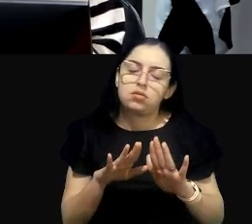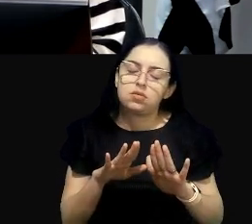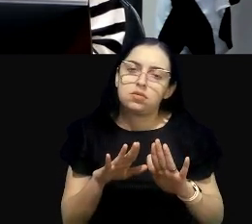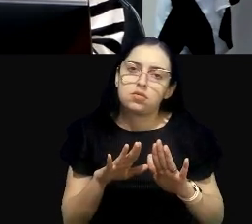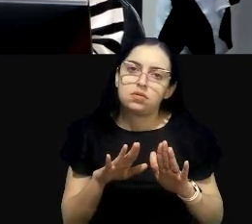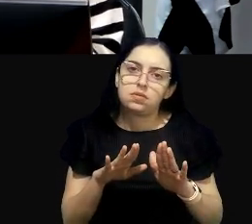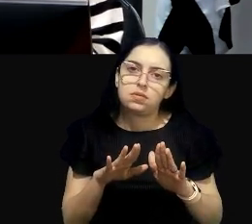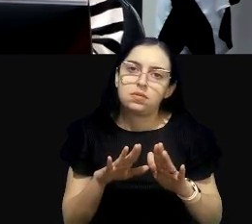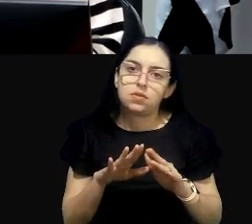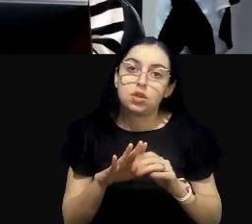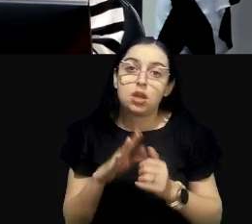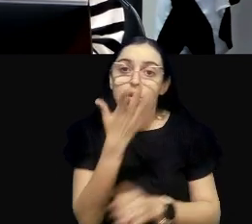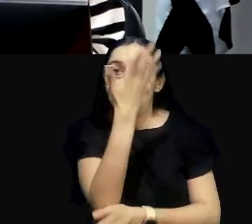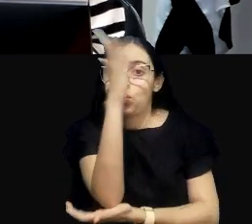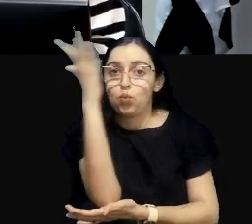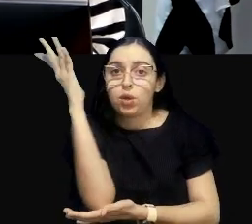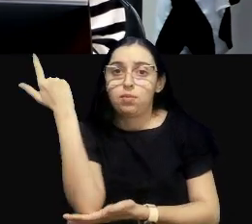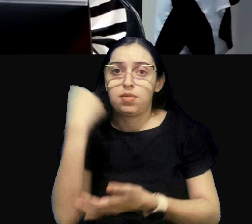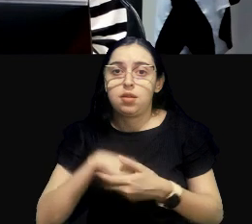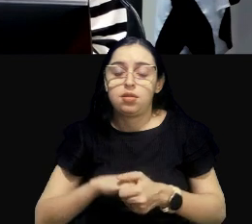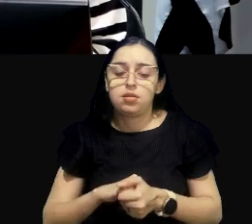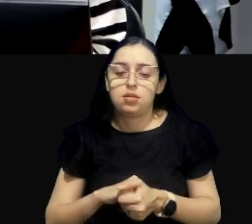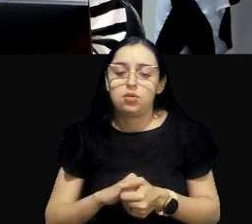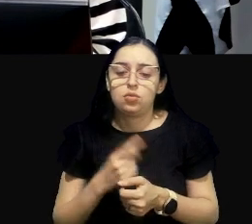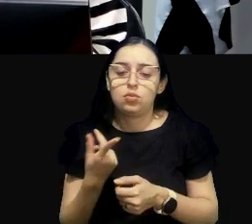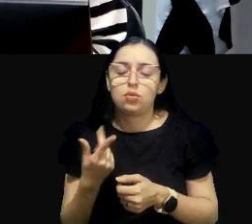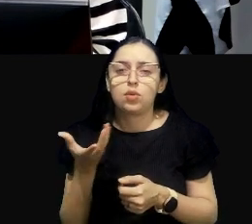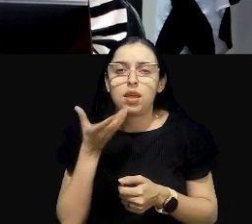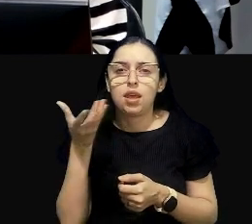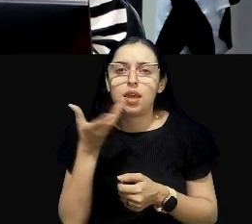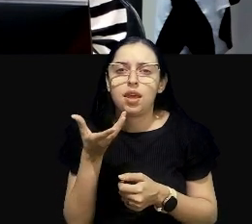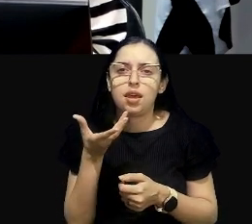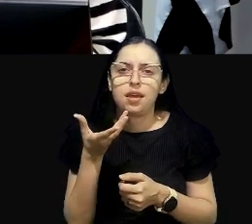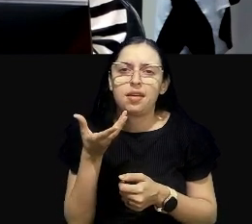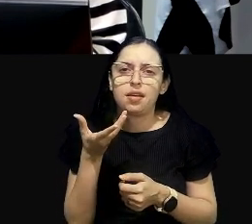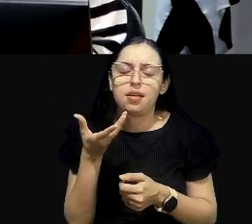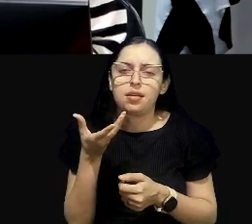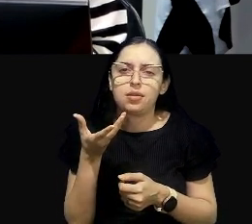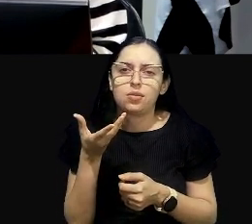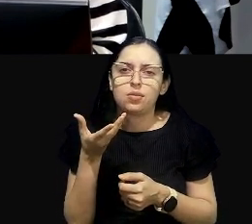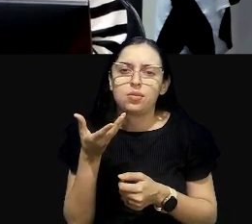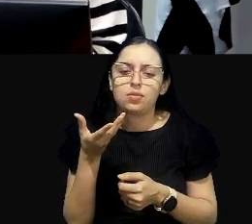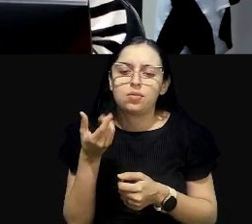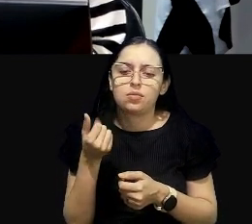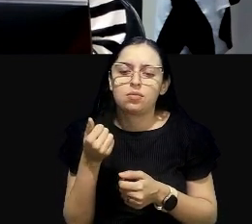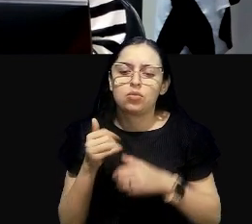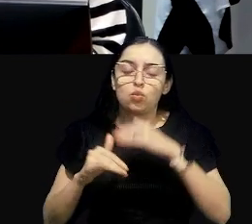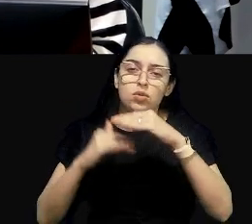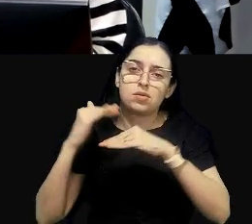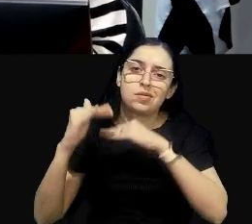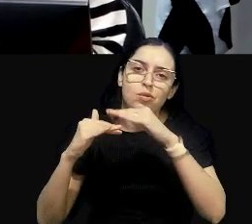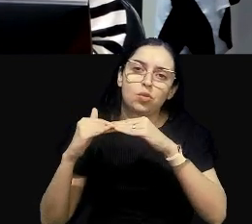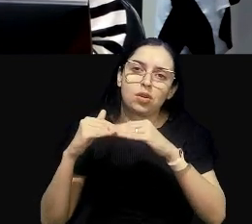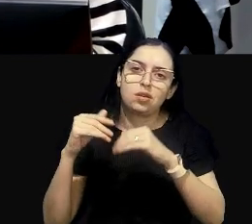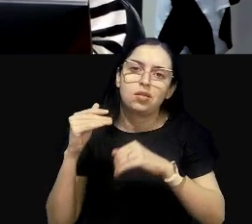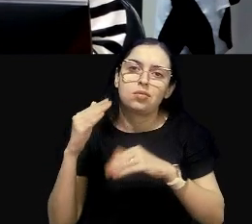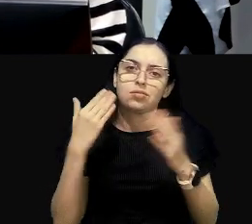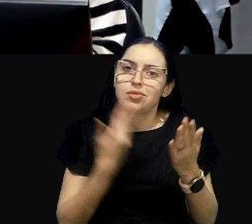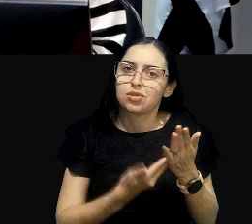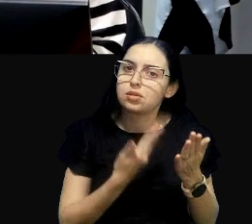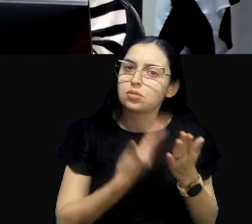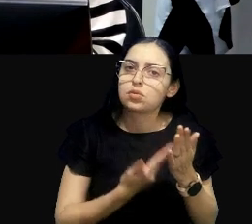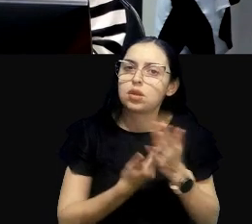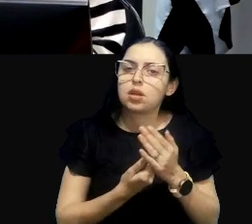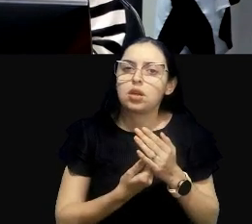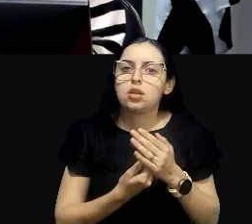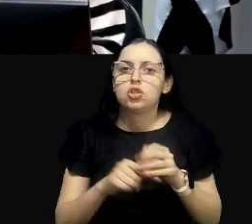ambiental, a gente requer, então, uma sequência de estudo, de